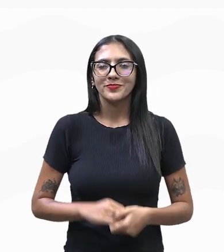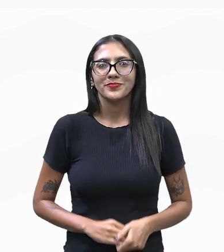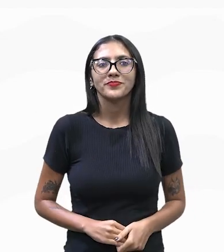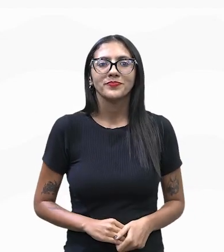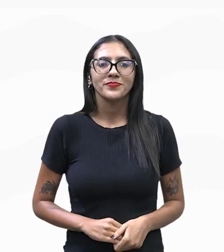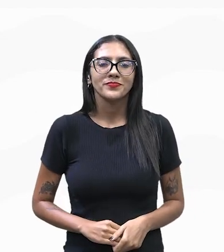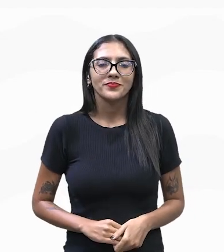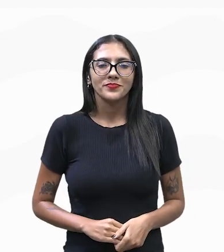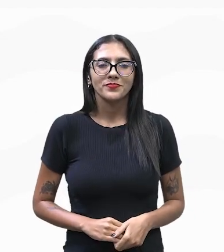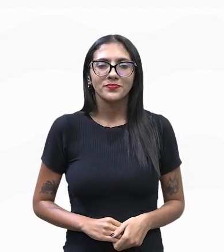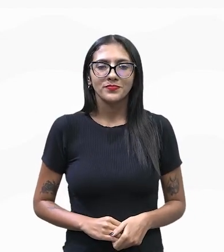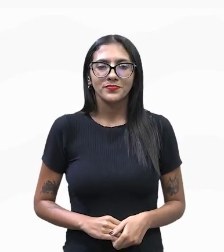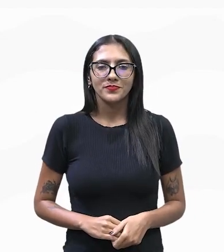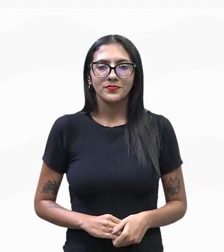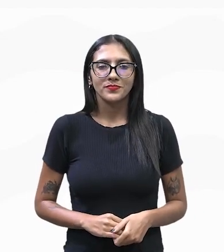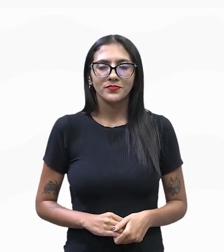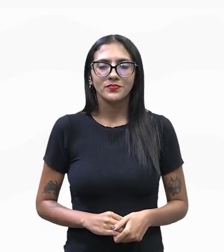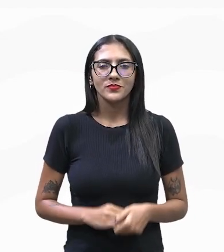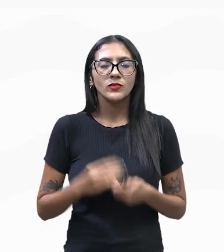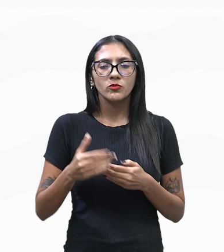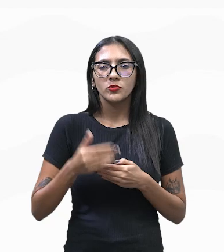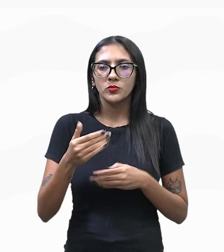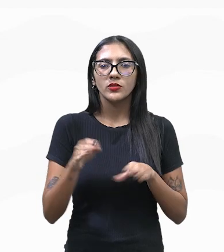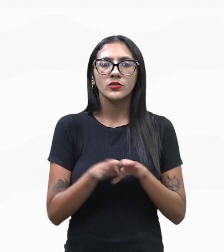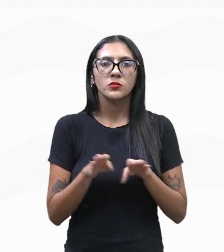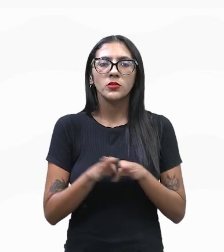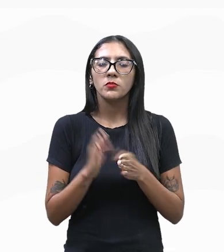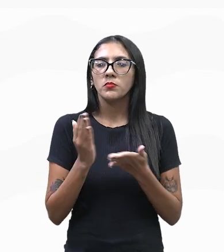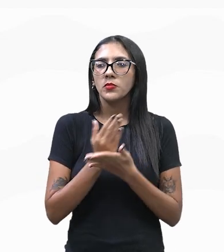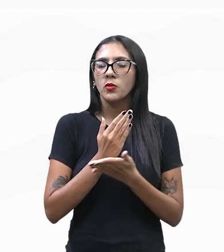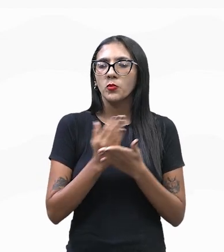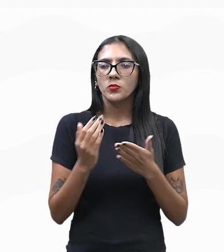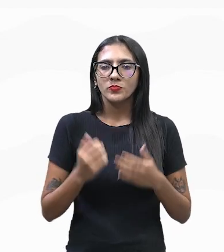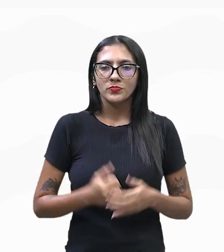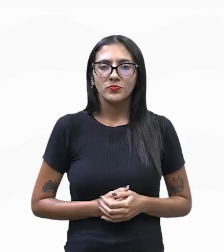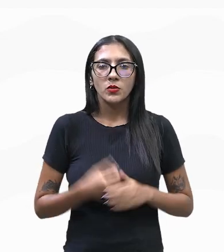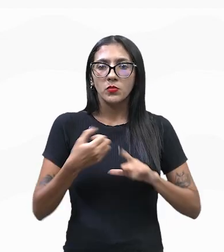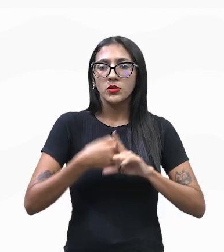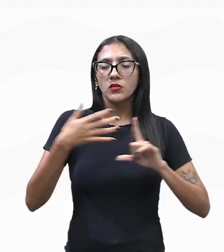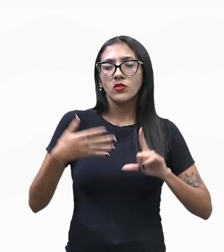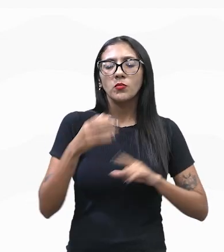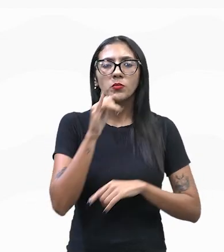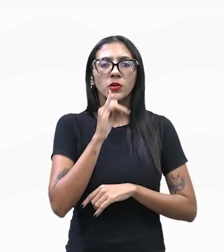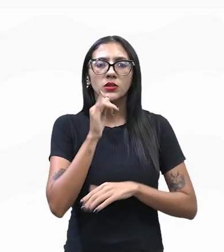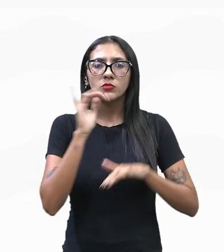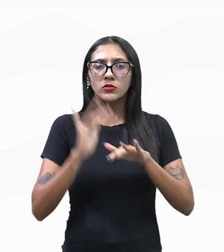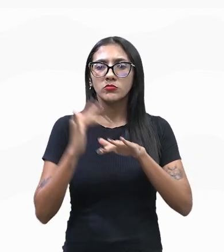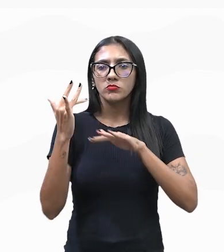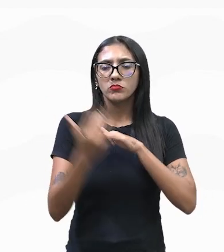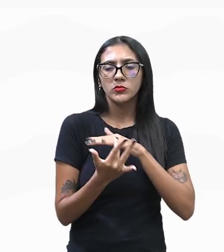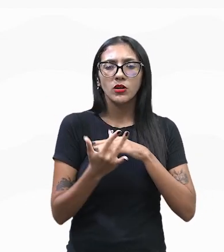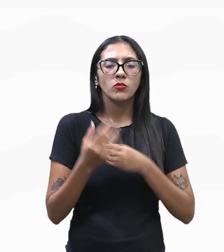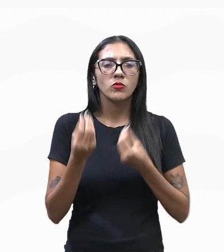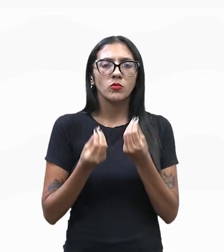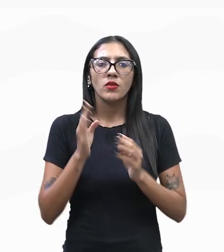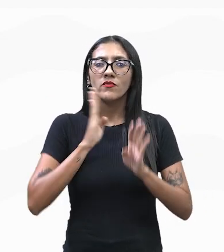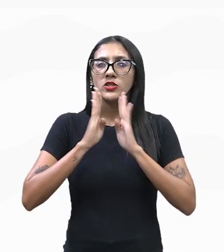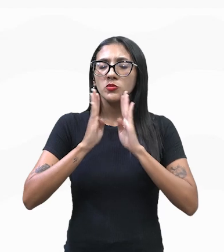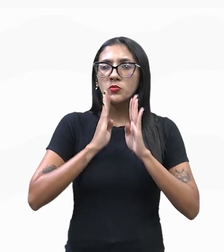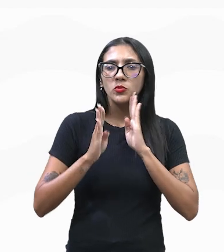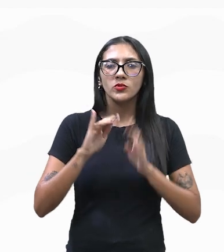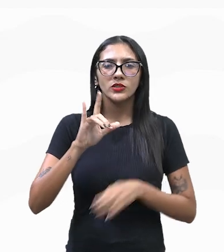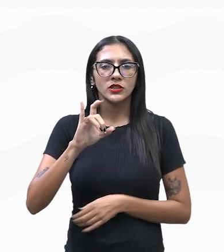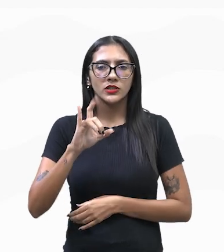E aí, continuando, utilização de plataformas, né? Isso, nas redes sociais, no caso, o marketing nas redes sociais, na utilização de plataformas como Facebook,